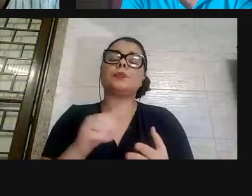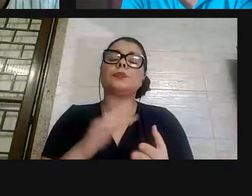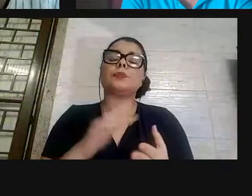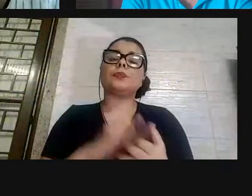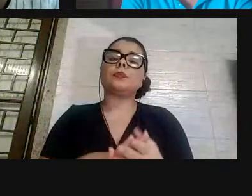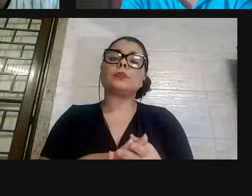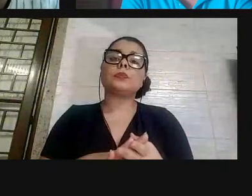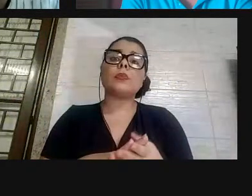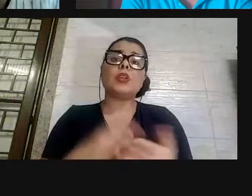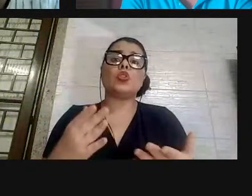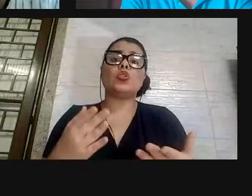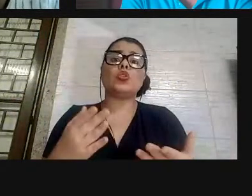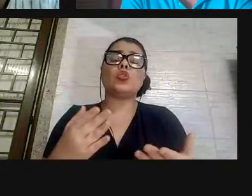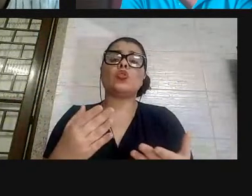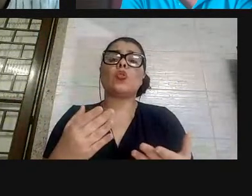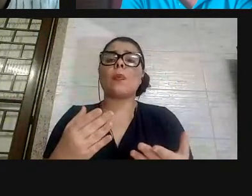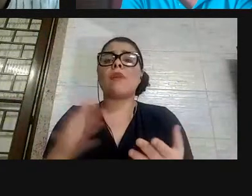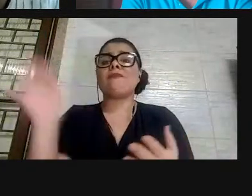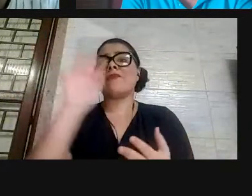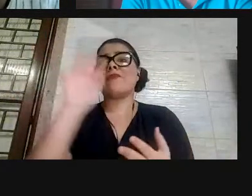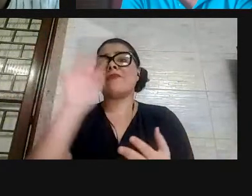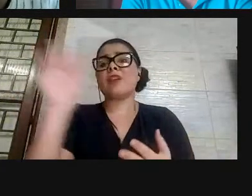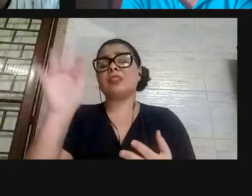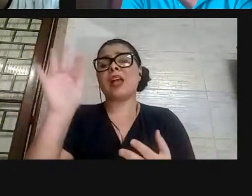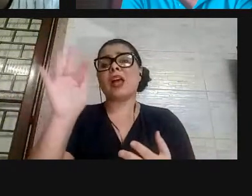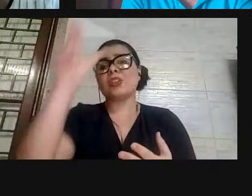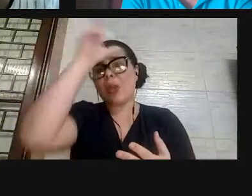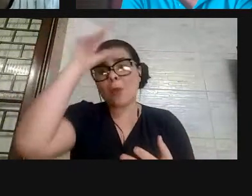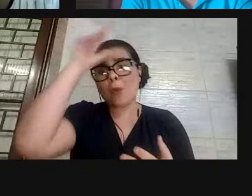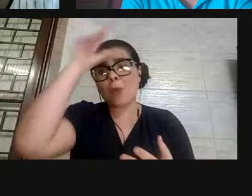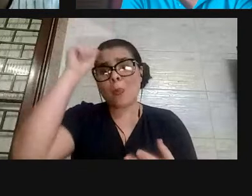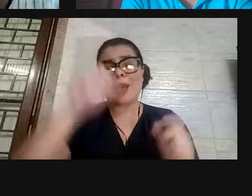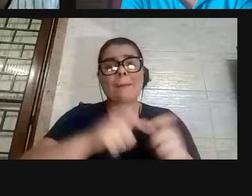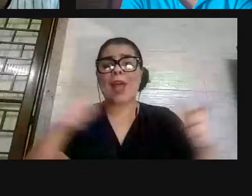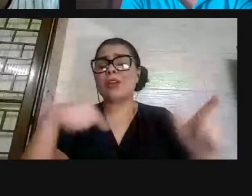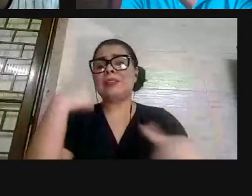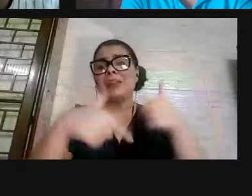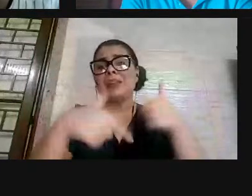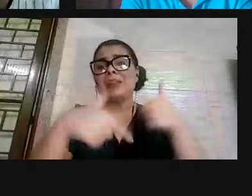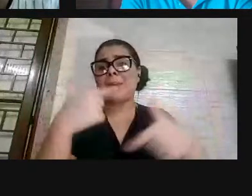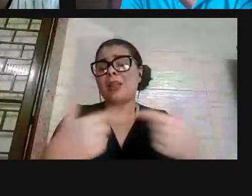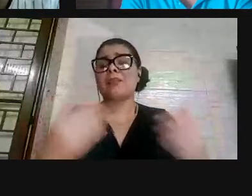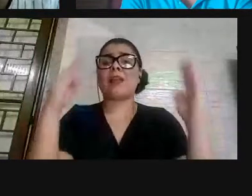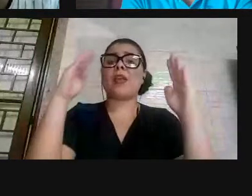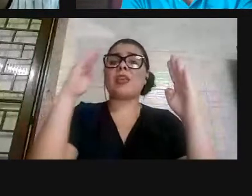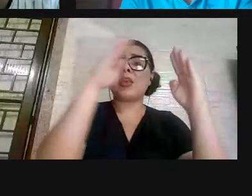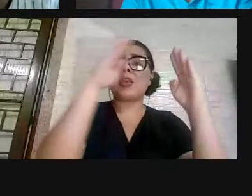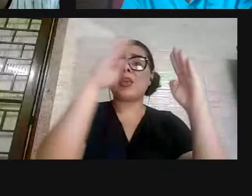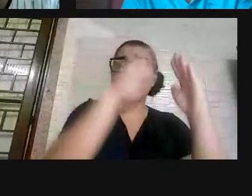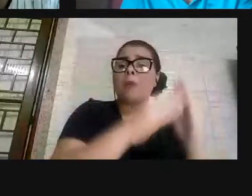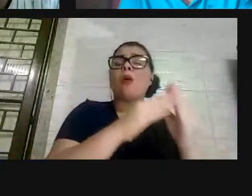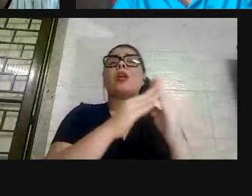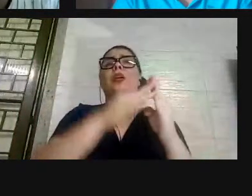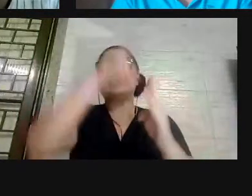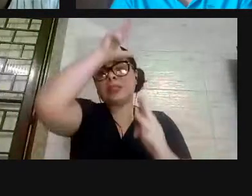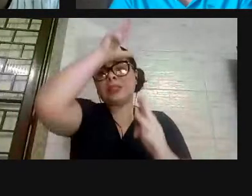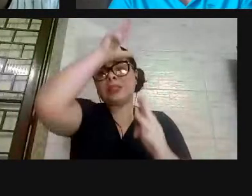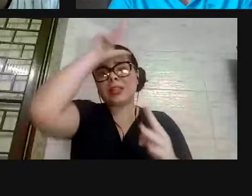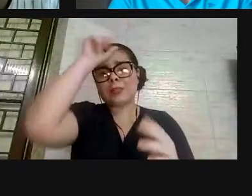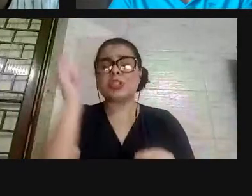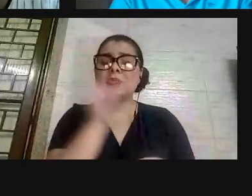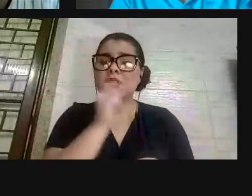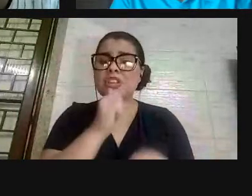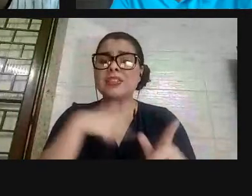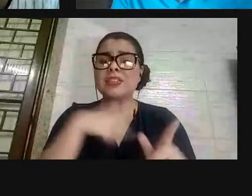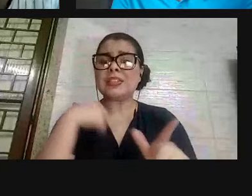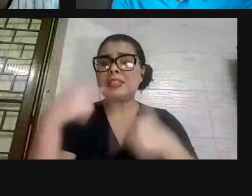universidade que é pública, que a maioria dos alunos da UERJ são trabalhadores que moram na Baixada Fluminense, que moram na Zona Oeste, que trabalham oito horas por